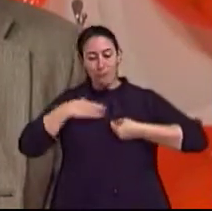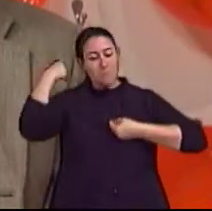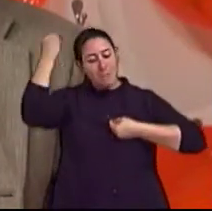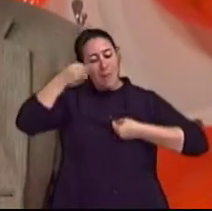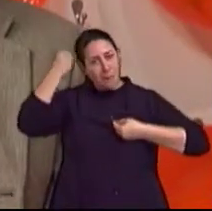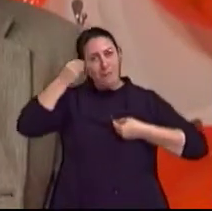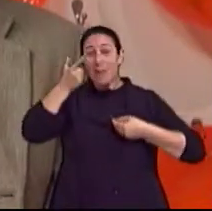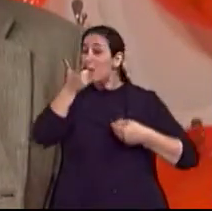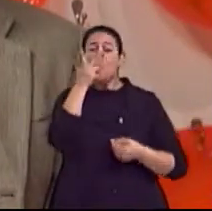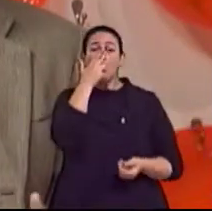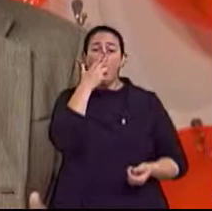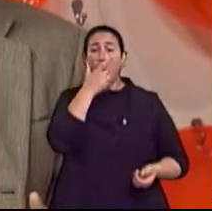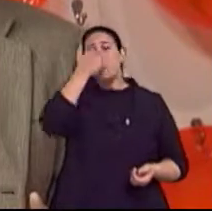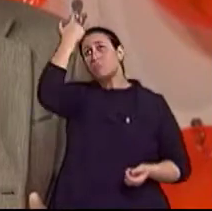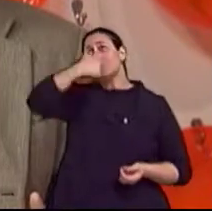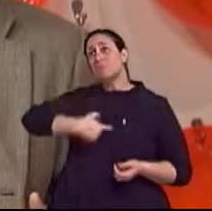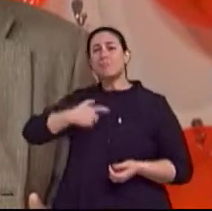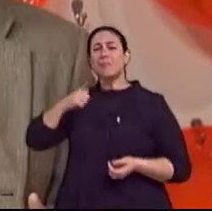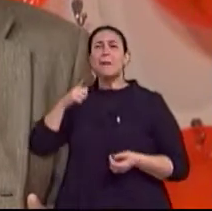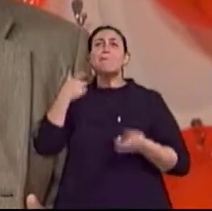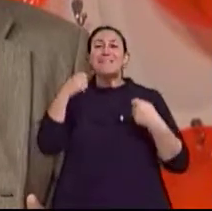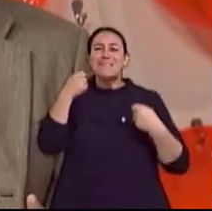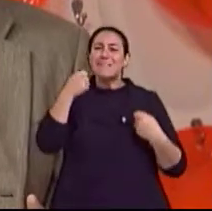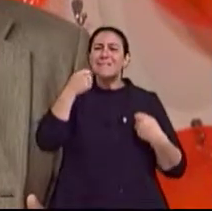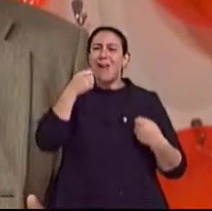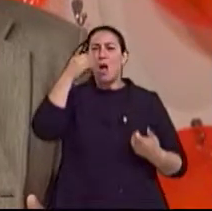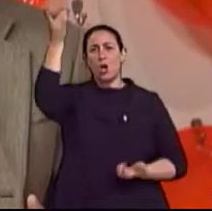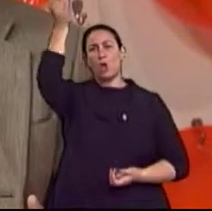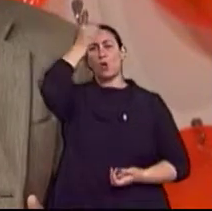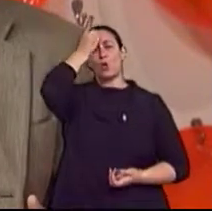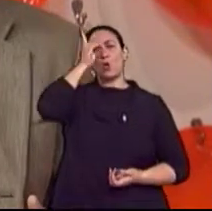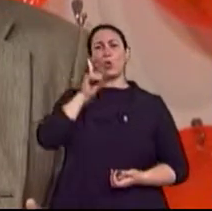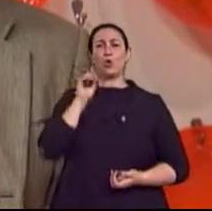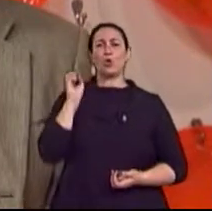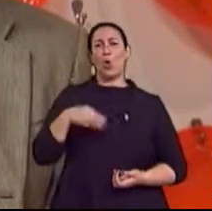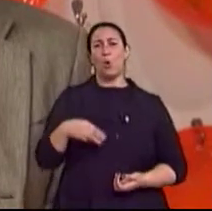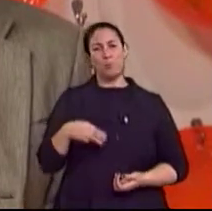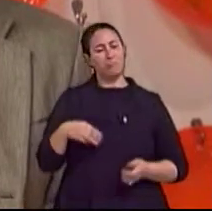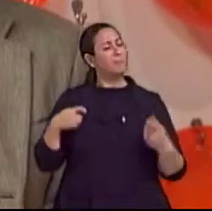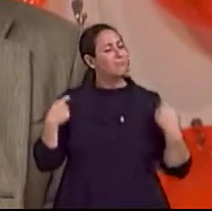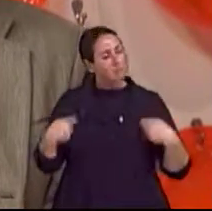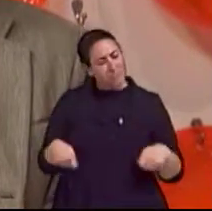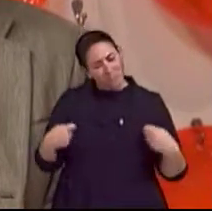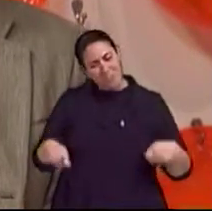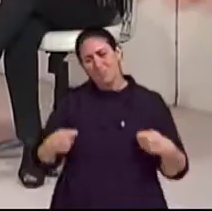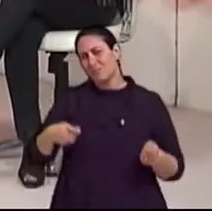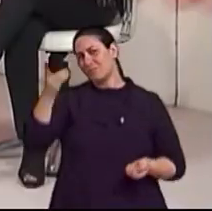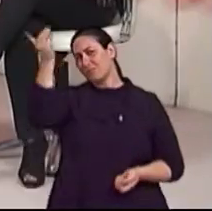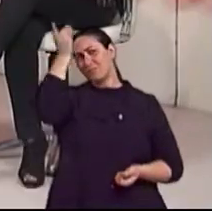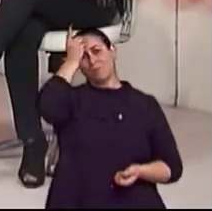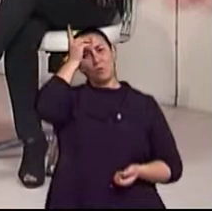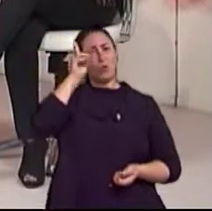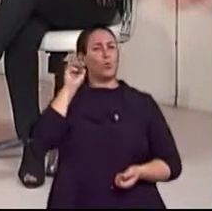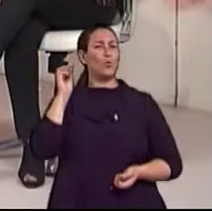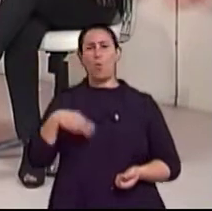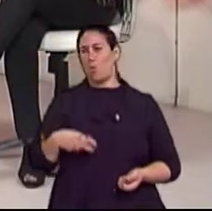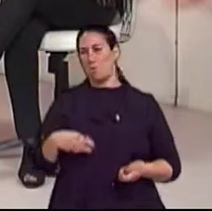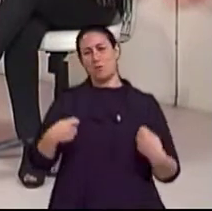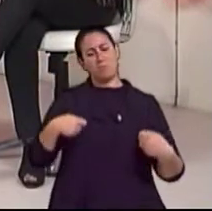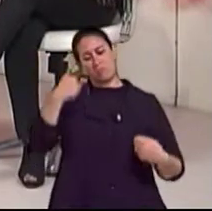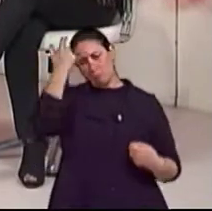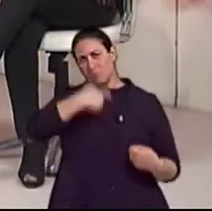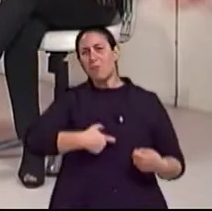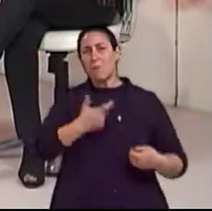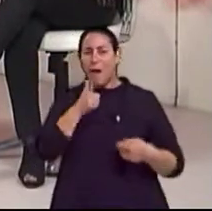crianças. Certo. Então, tem que ter um dom. Ah, isso que eu queria que o senhor falasse. Tem que ter algo mais para ser geriatra. Tem que ter um dom.